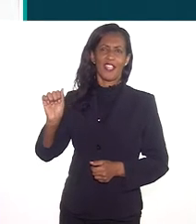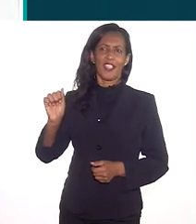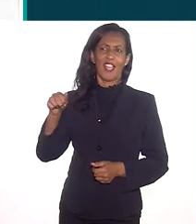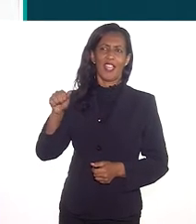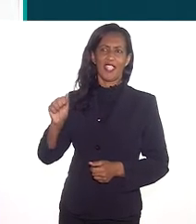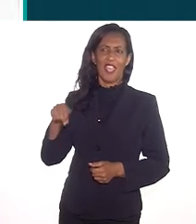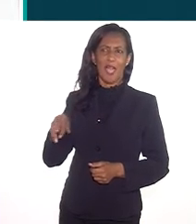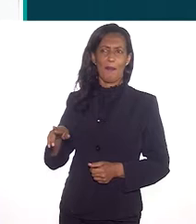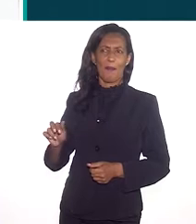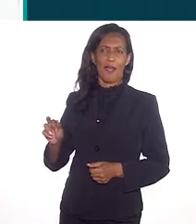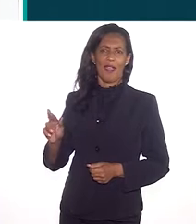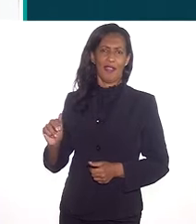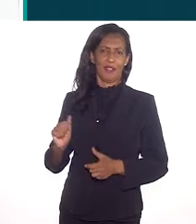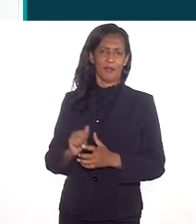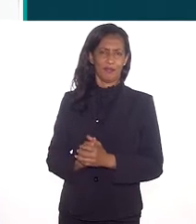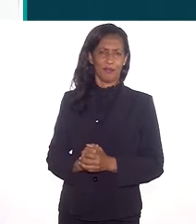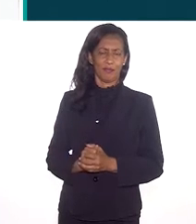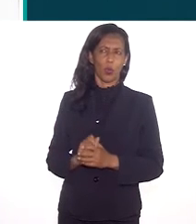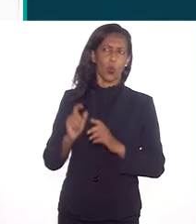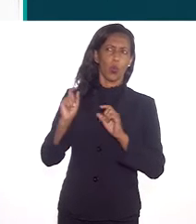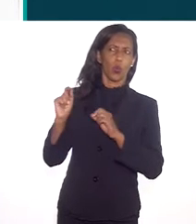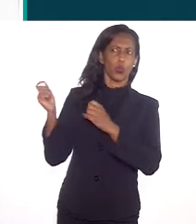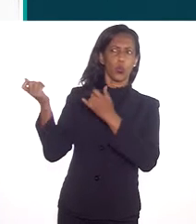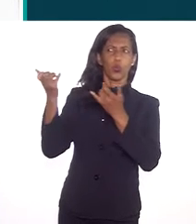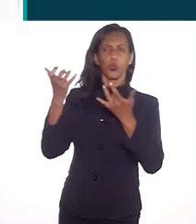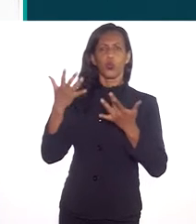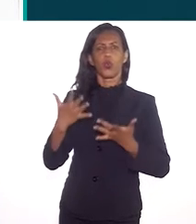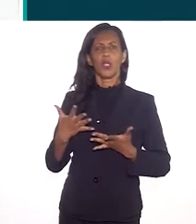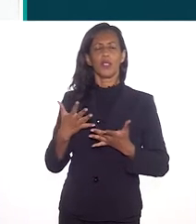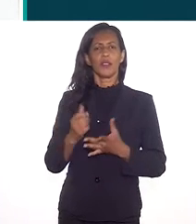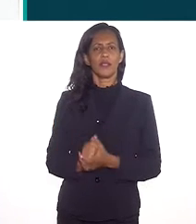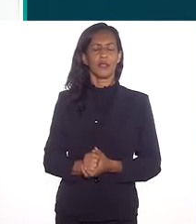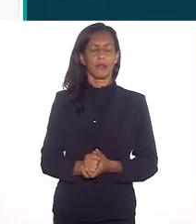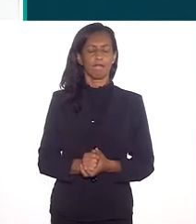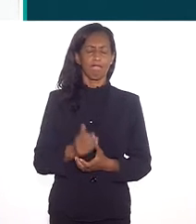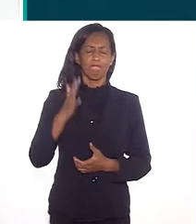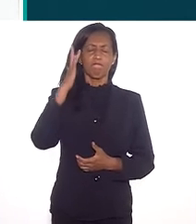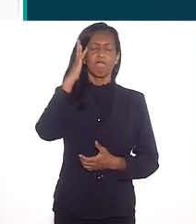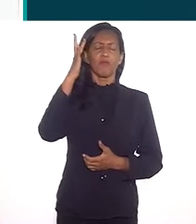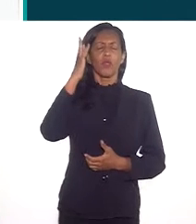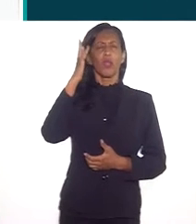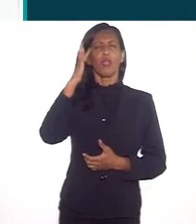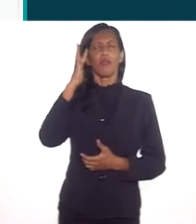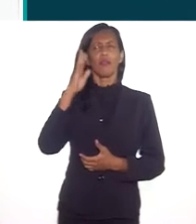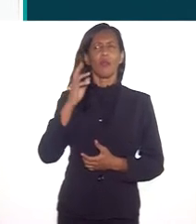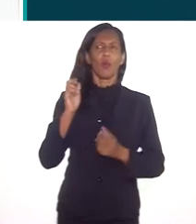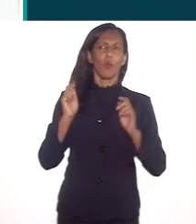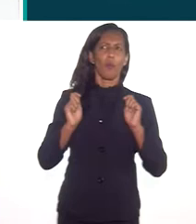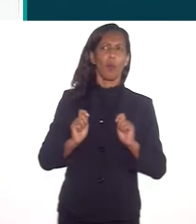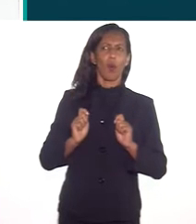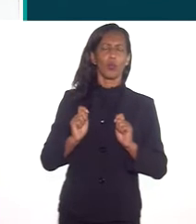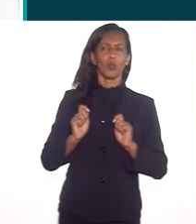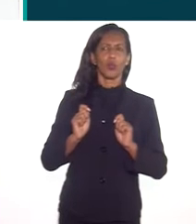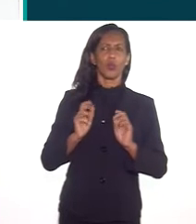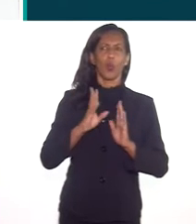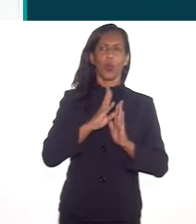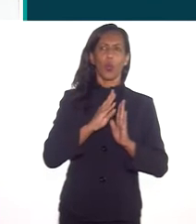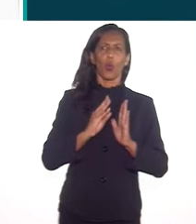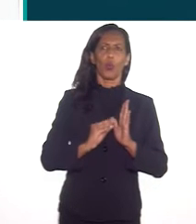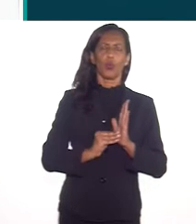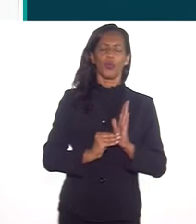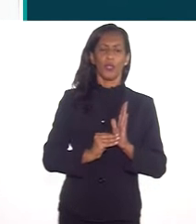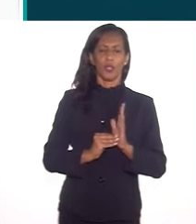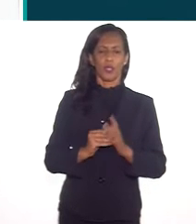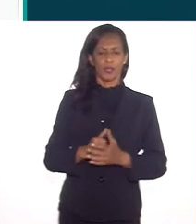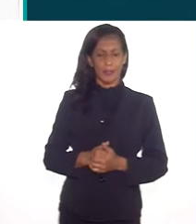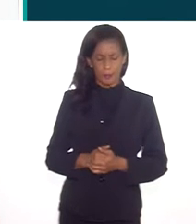de Amara o que exatamente isso nos diz. Qual a reflexão que a gente pode tirar disso aí no contexto